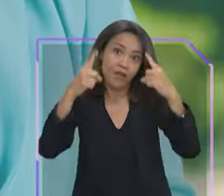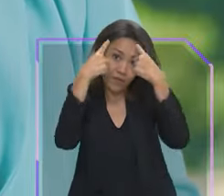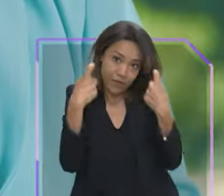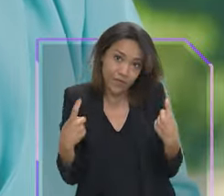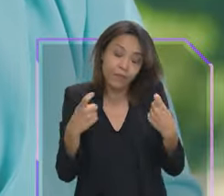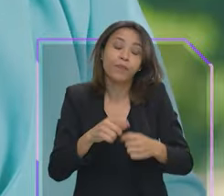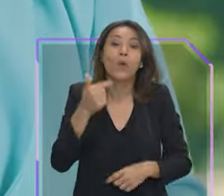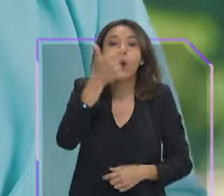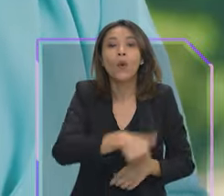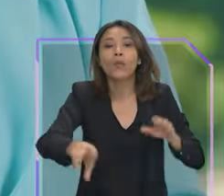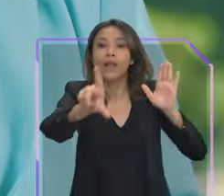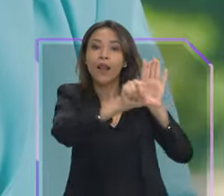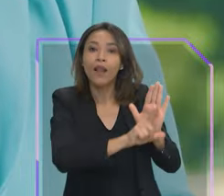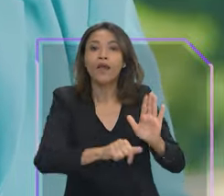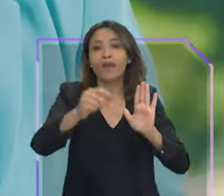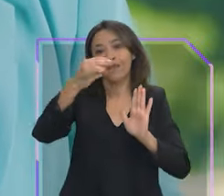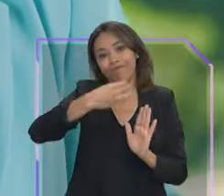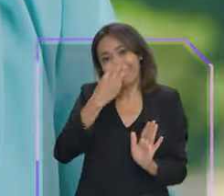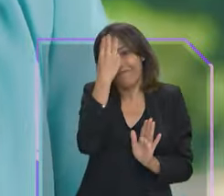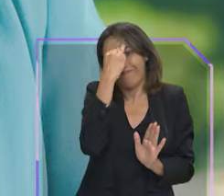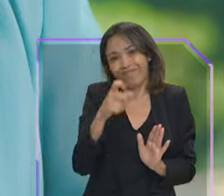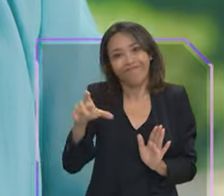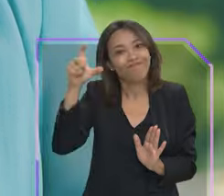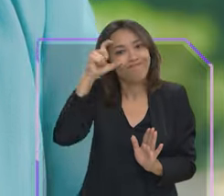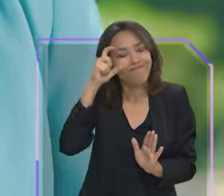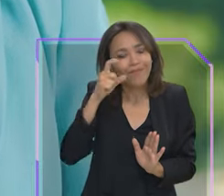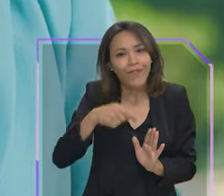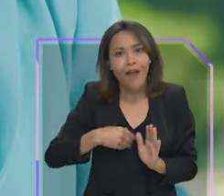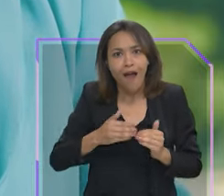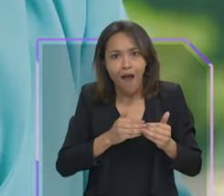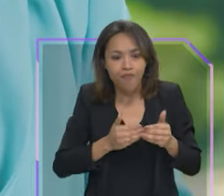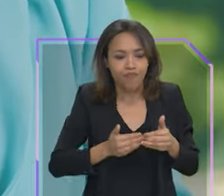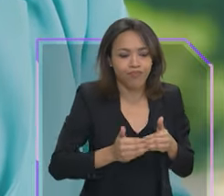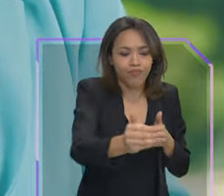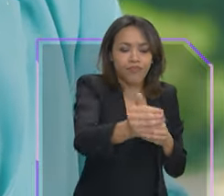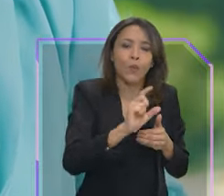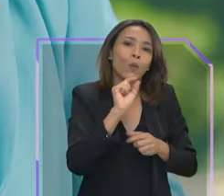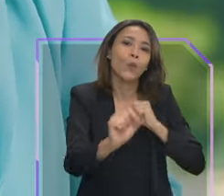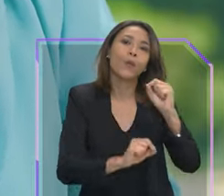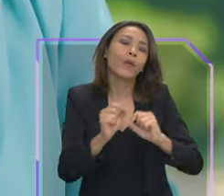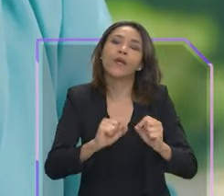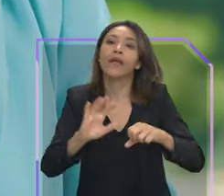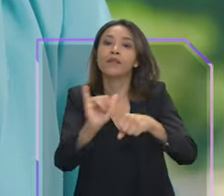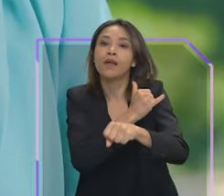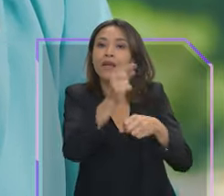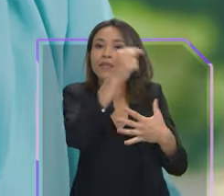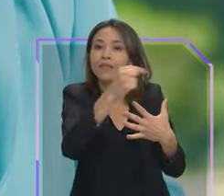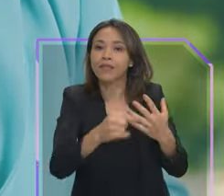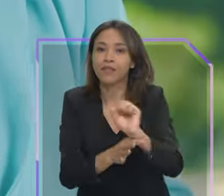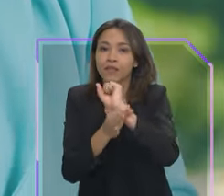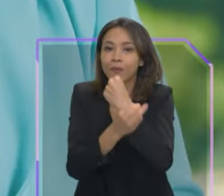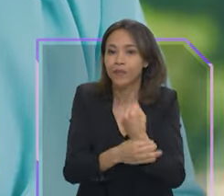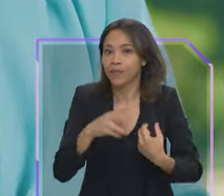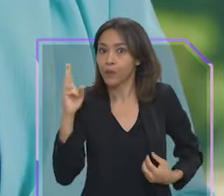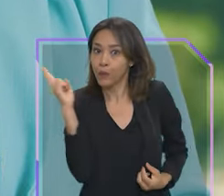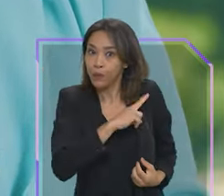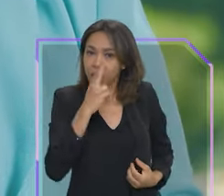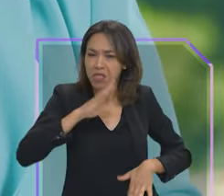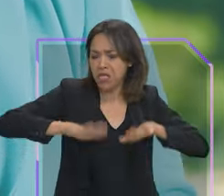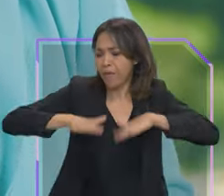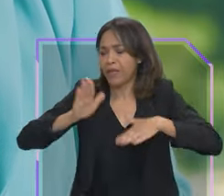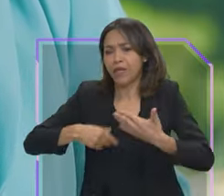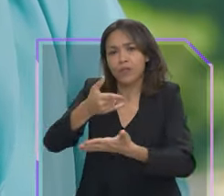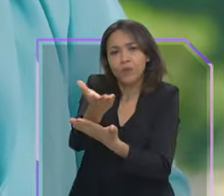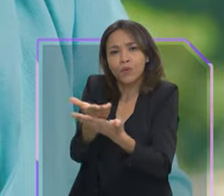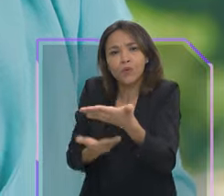A Lei Maria da Penha agora conta com dois avanços fundamentais. A concessão de medida protetiva de urgência, independente de